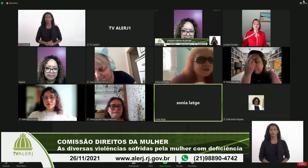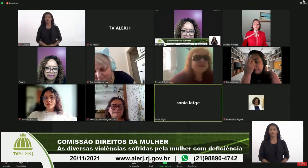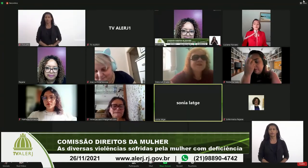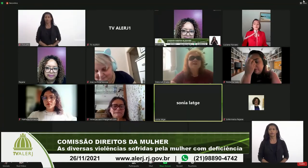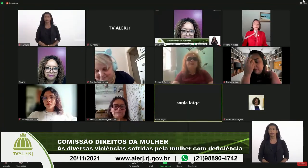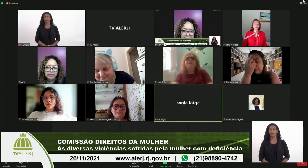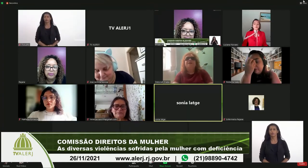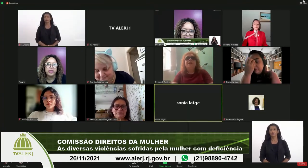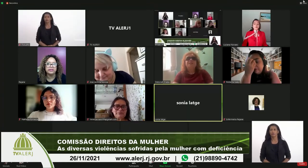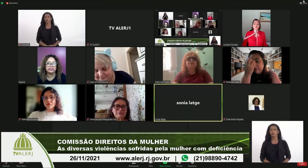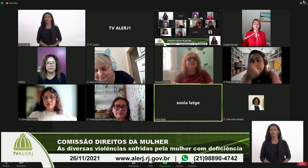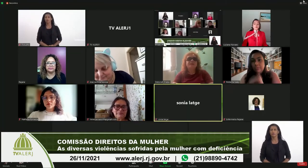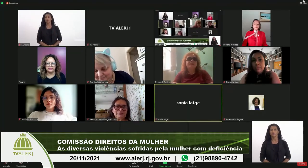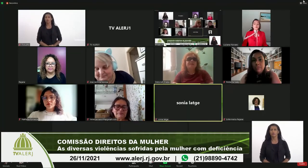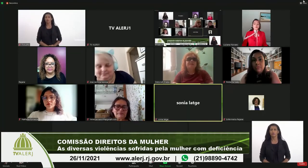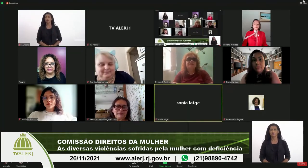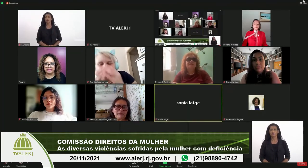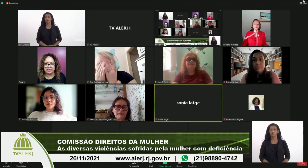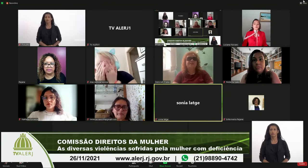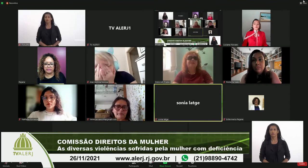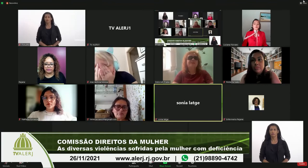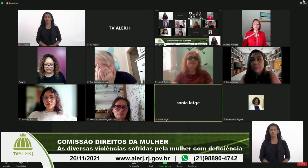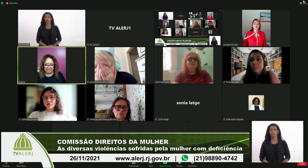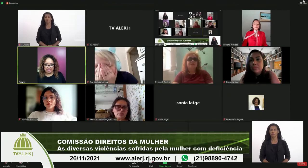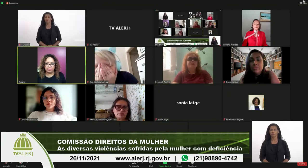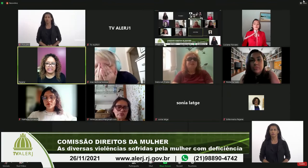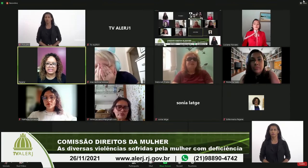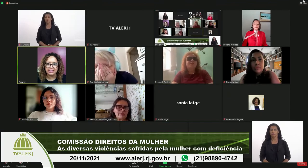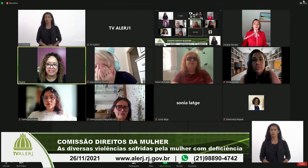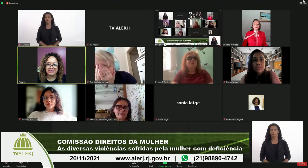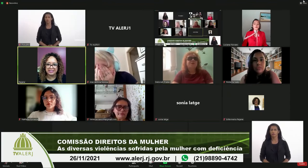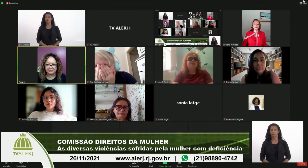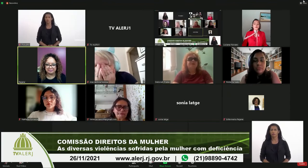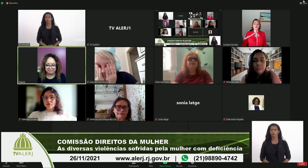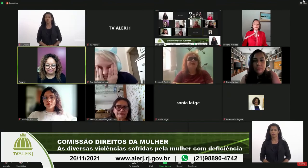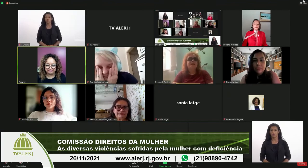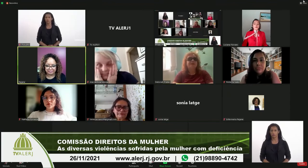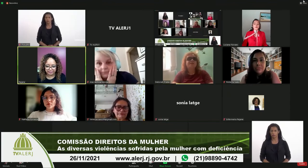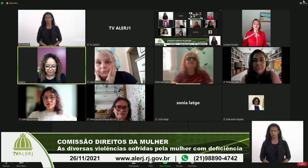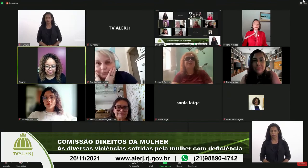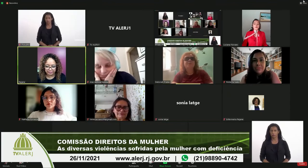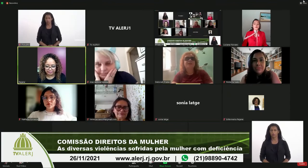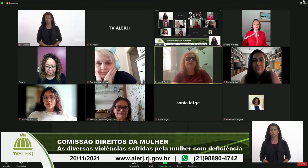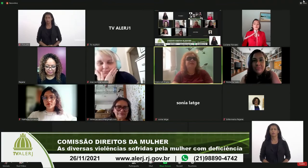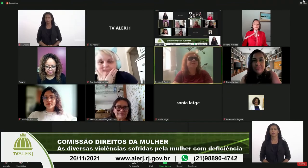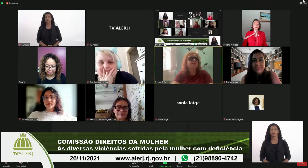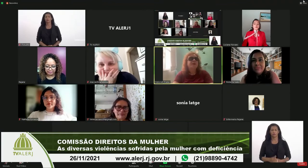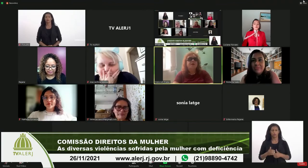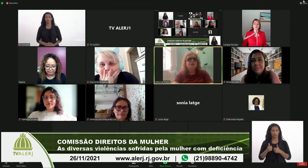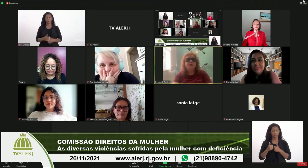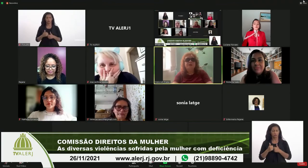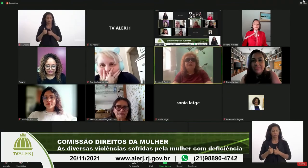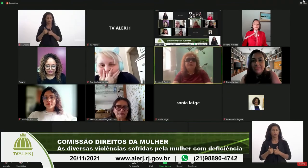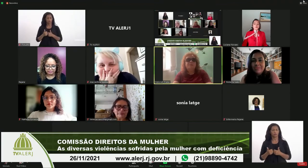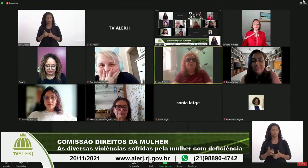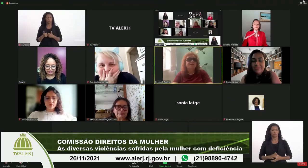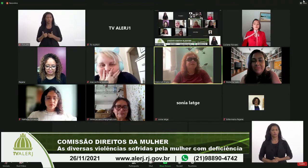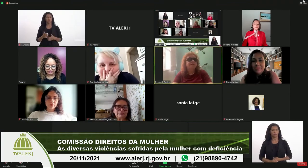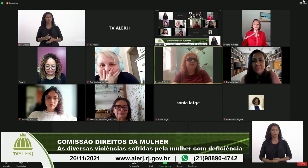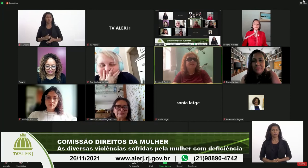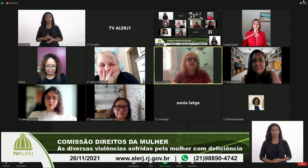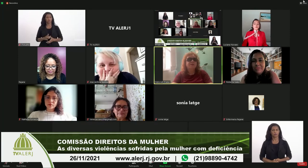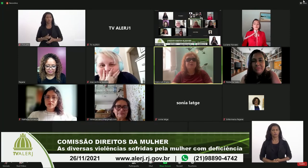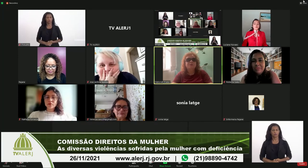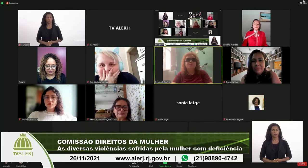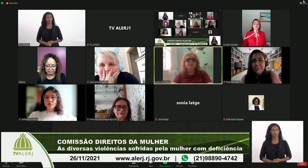passa para a Luciana também, está ótimo, agora sim, Ah, então tá, beleza, olha, mas,